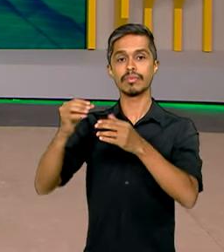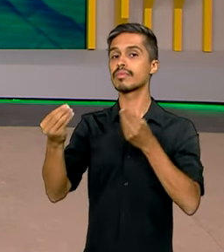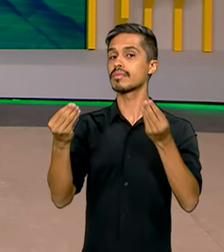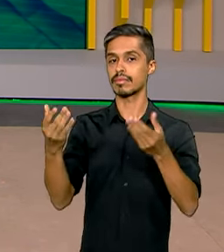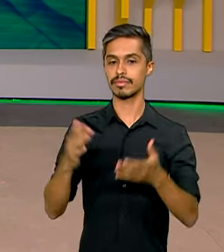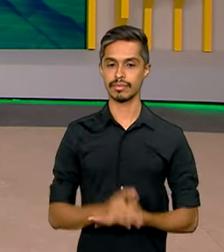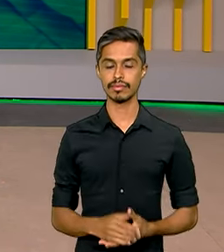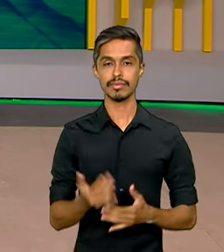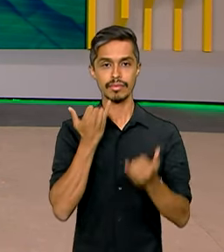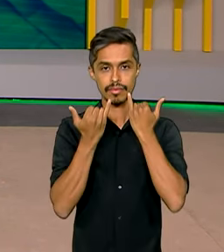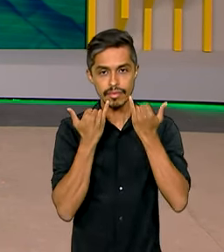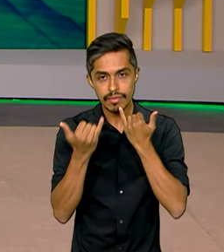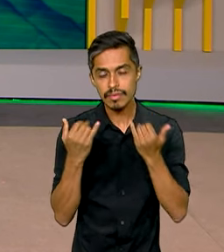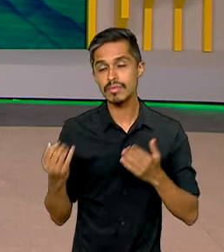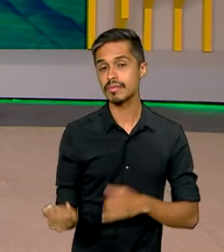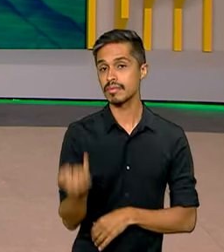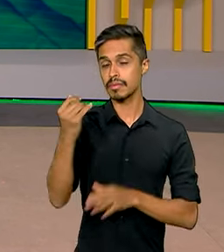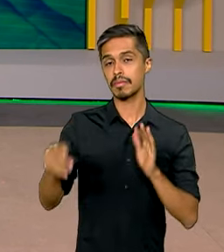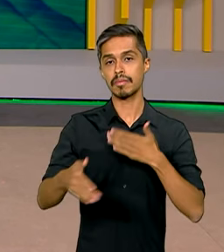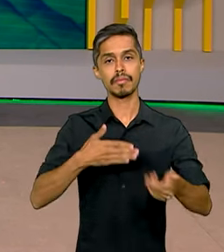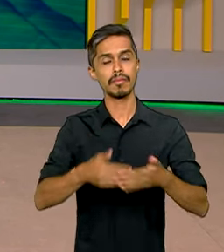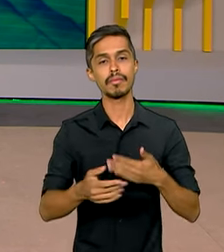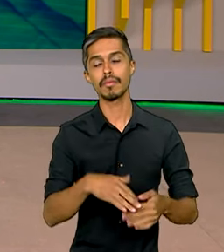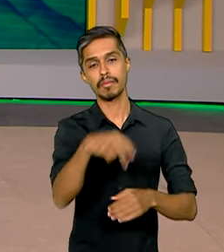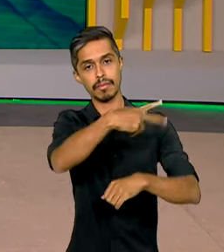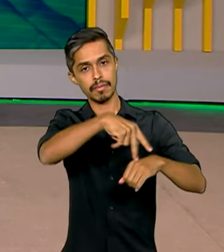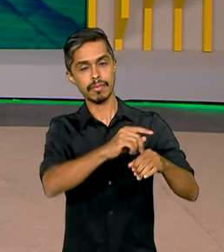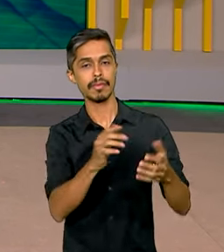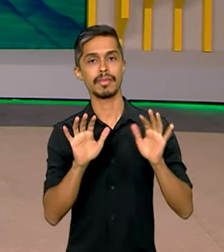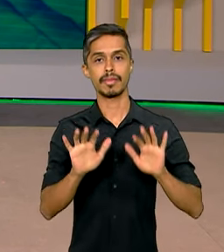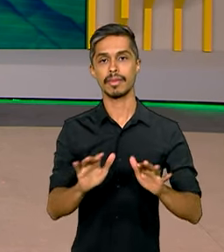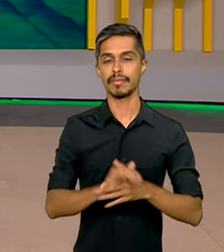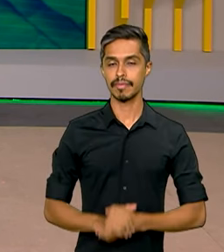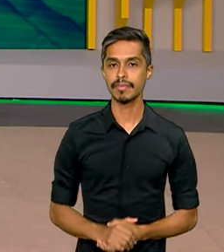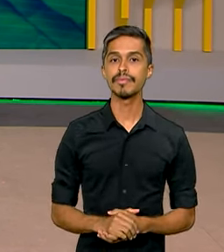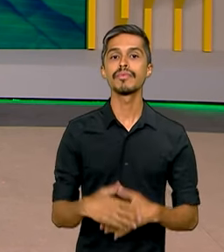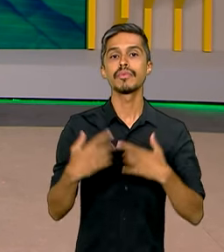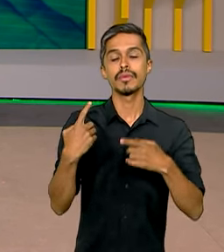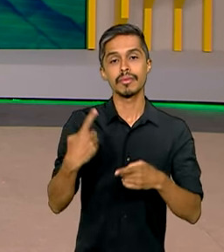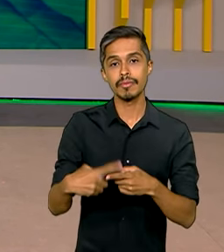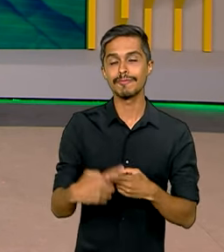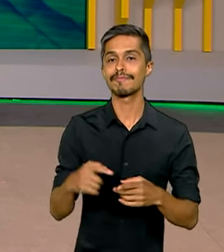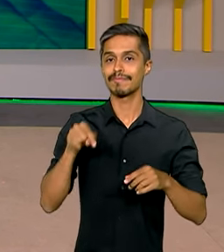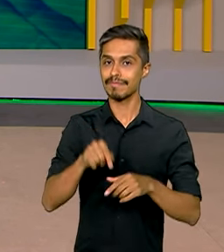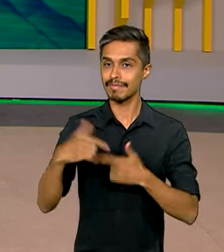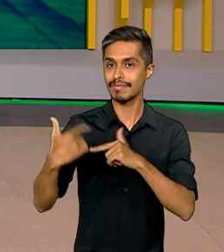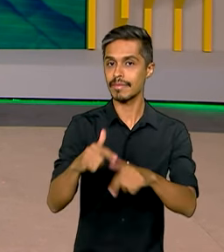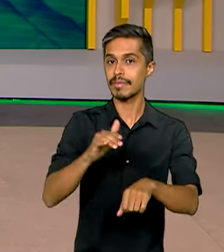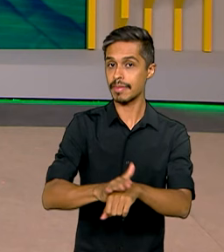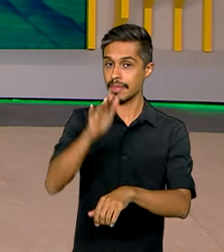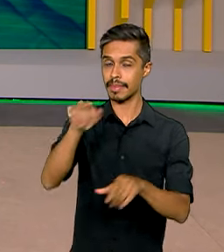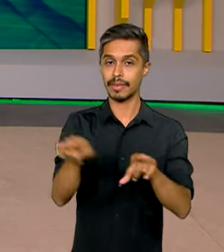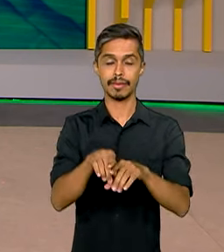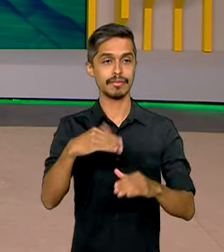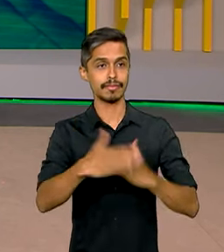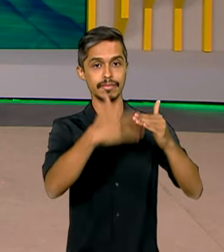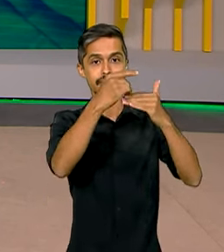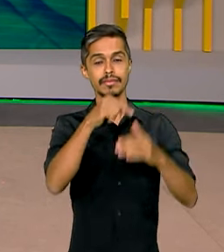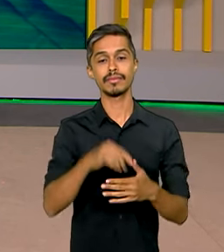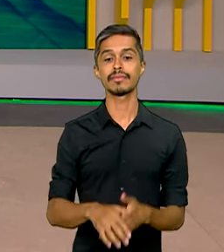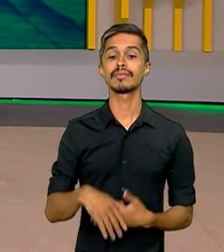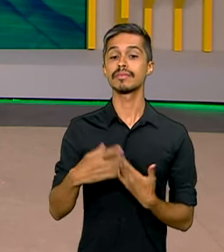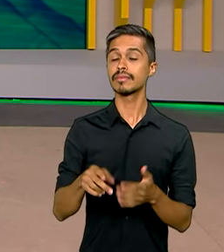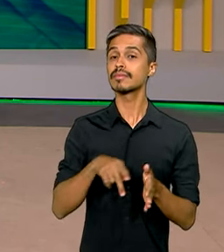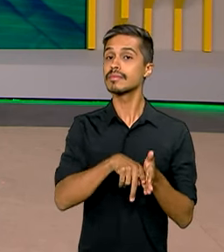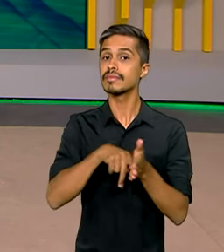para a sociedade de qualquer país, porque é isso que vai gerar emprego e renda e mais crescimento. E aqui no Brasil, quem mede